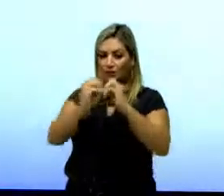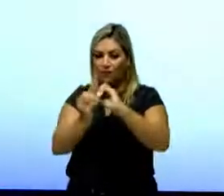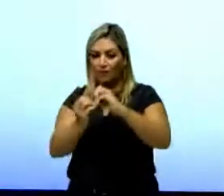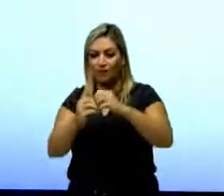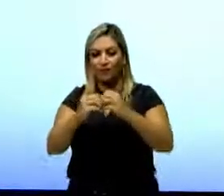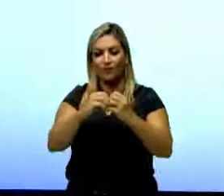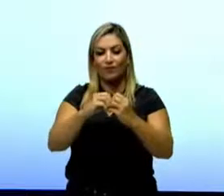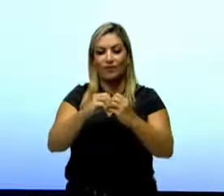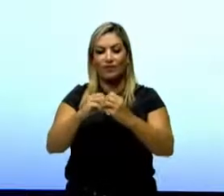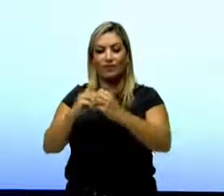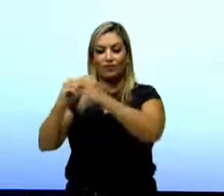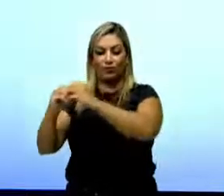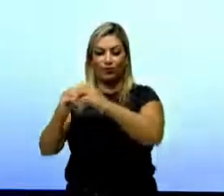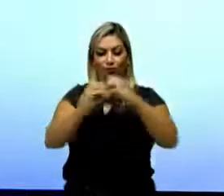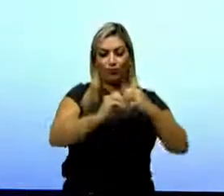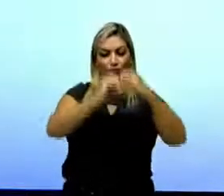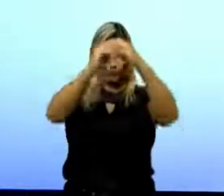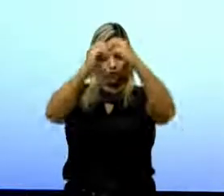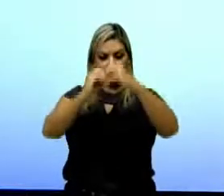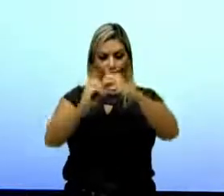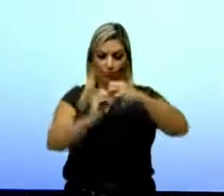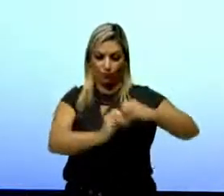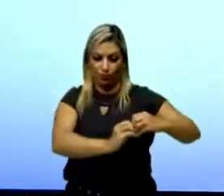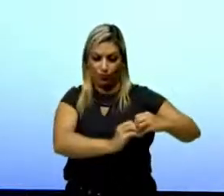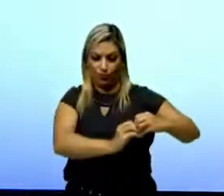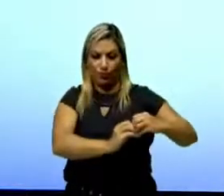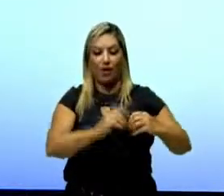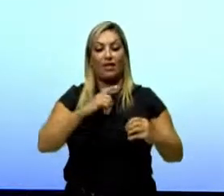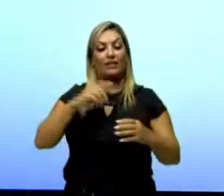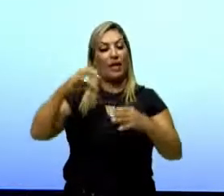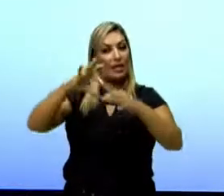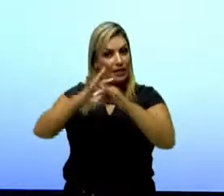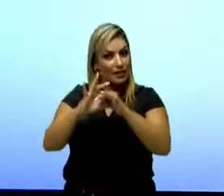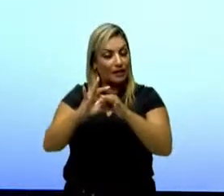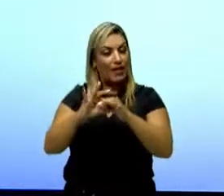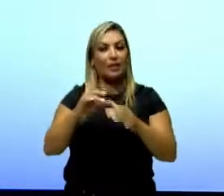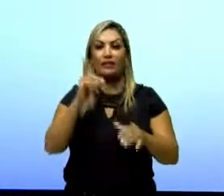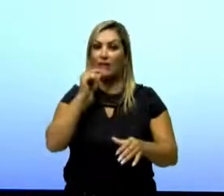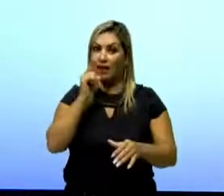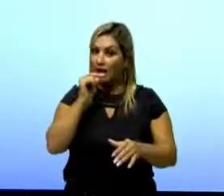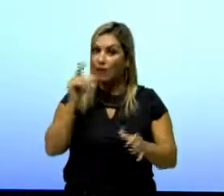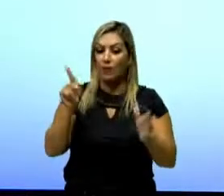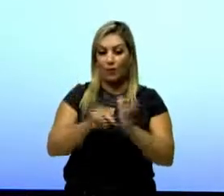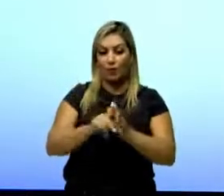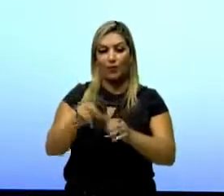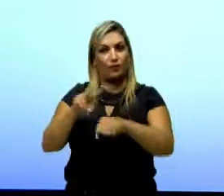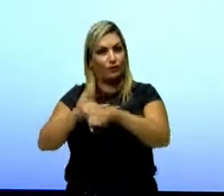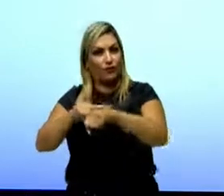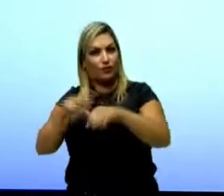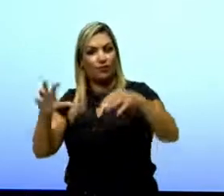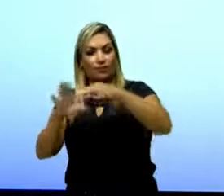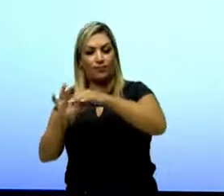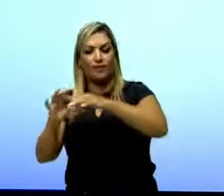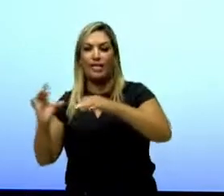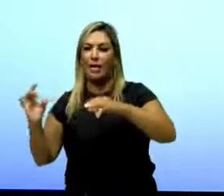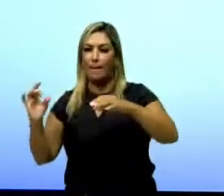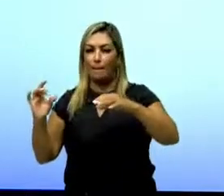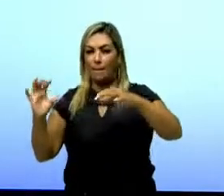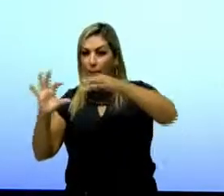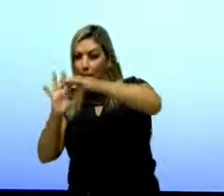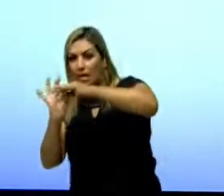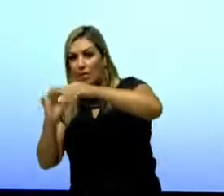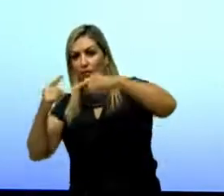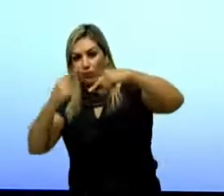ligadas, aqui essas ligações estão simbolizadas por pontinhos verdes. Essas ligações podem ser chamadas de